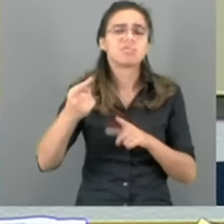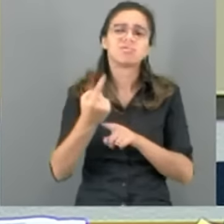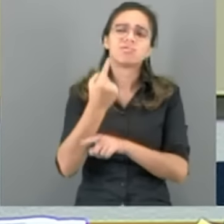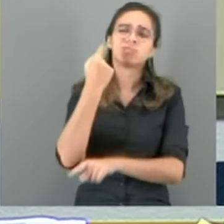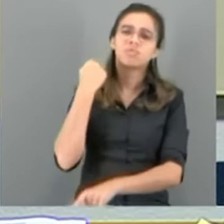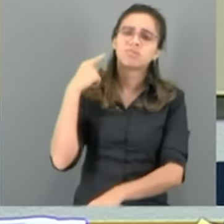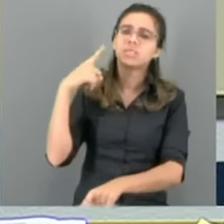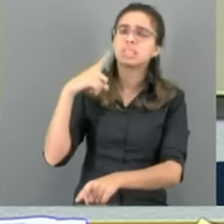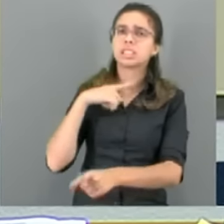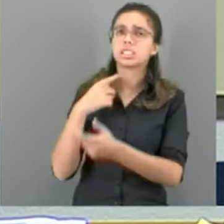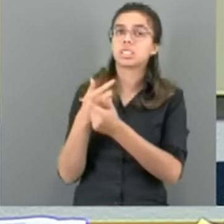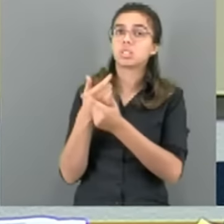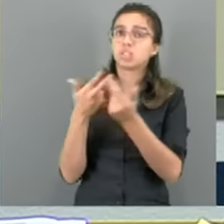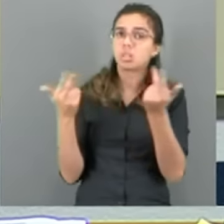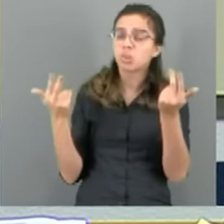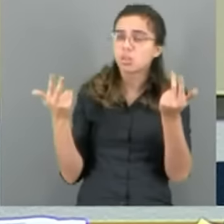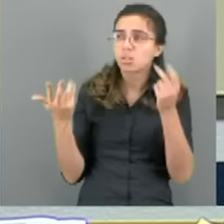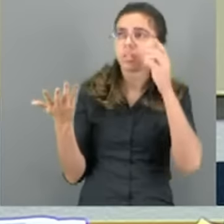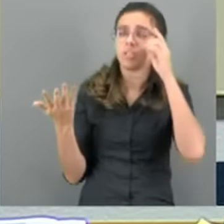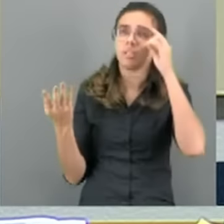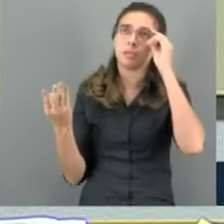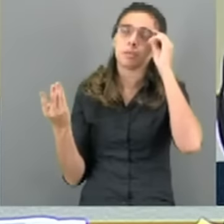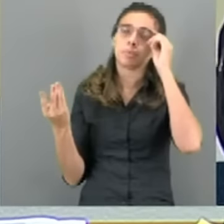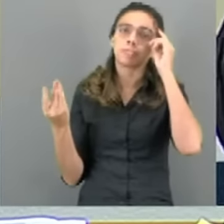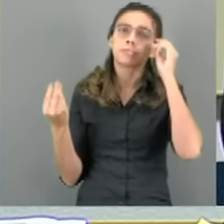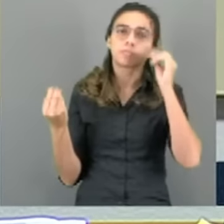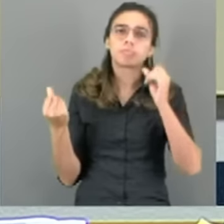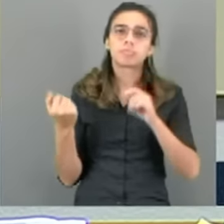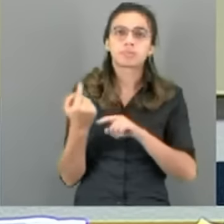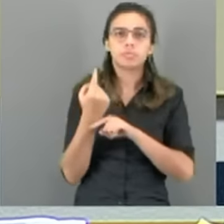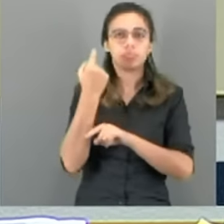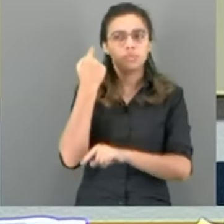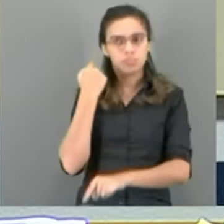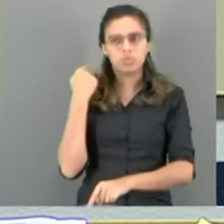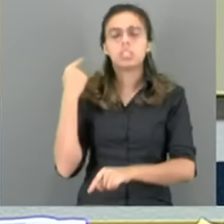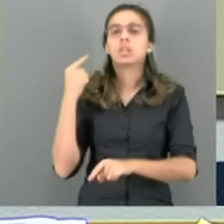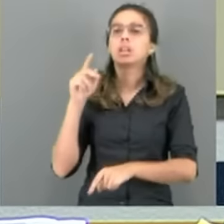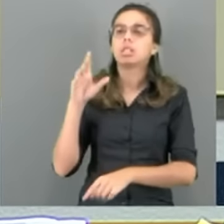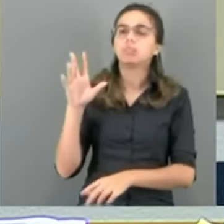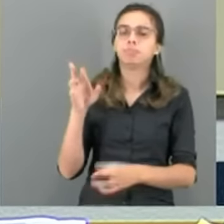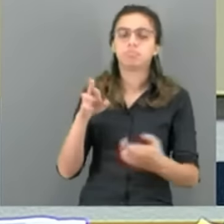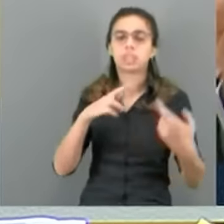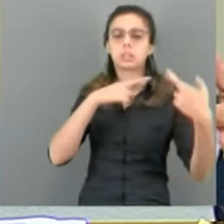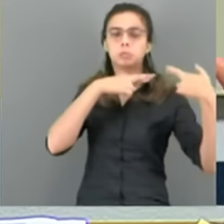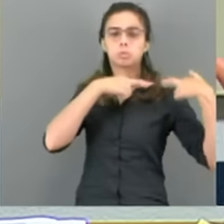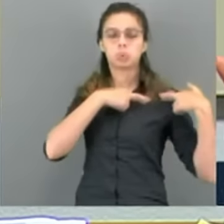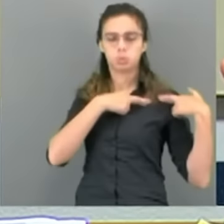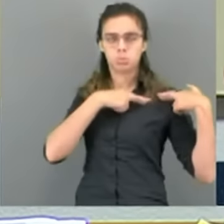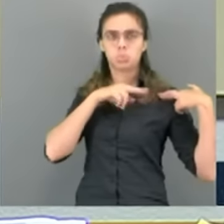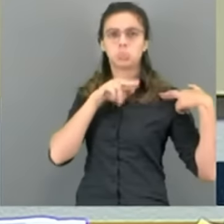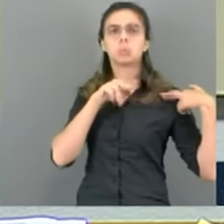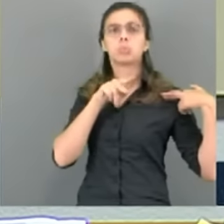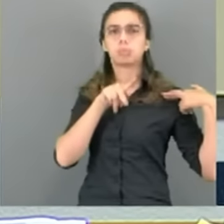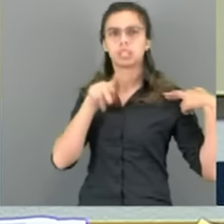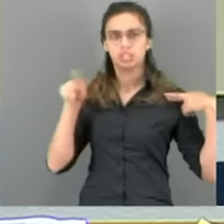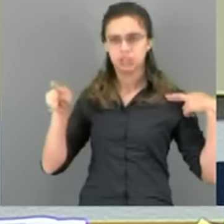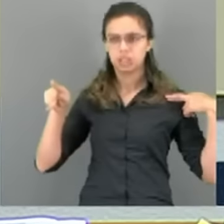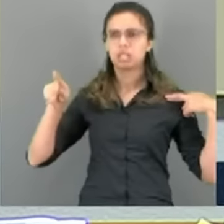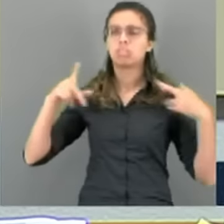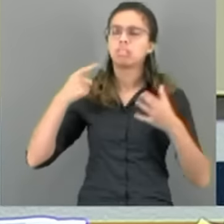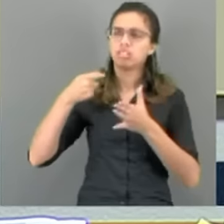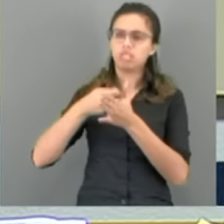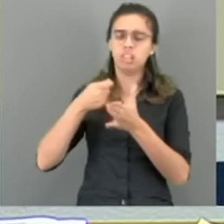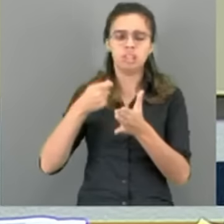condição que a liturgia do cargo exige de nós, como